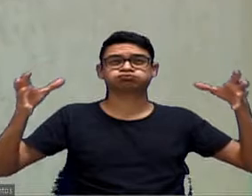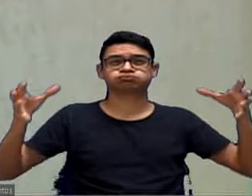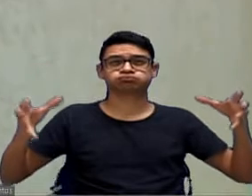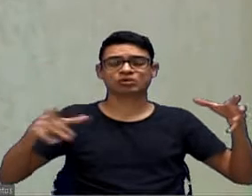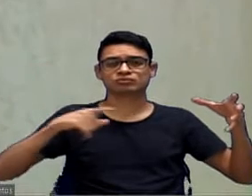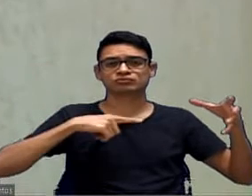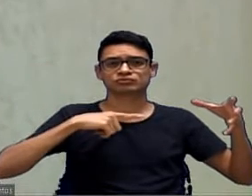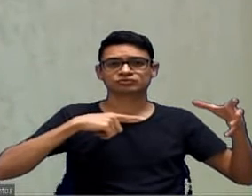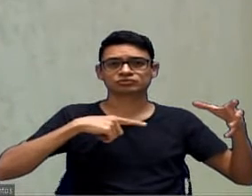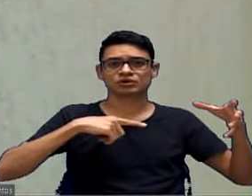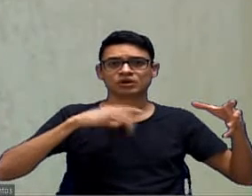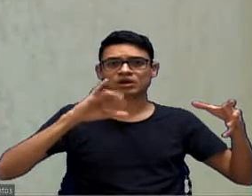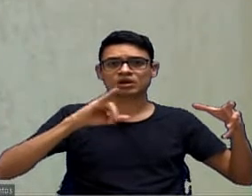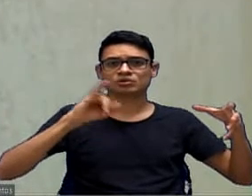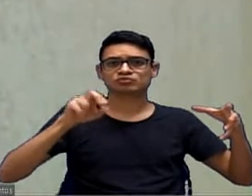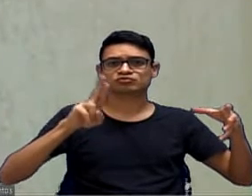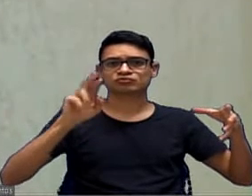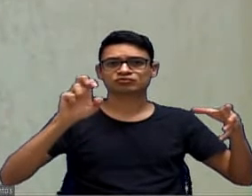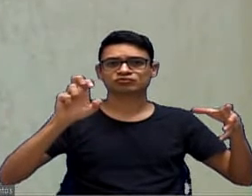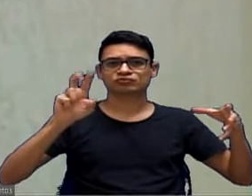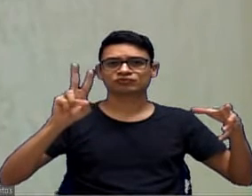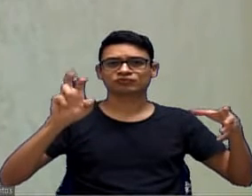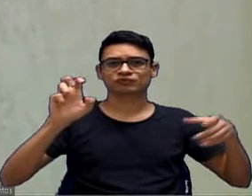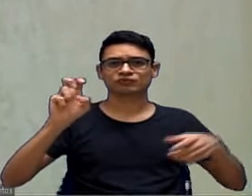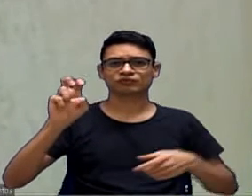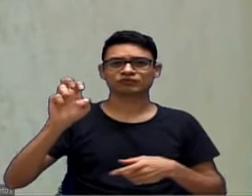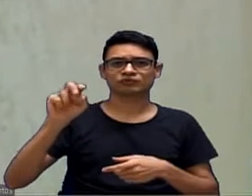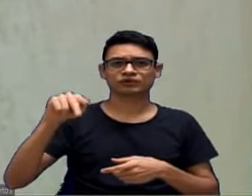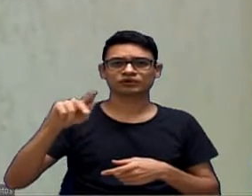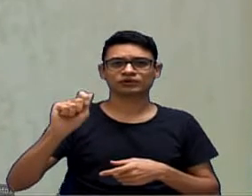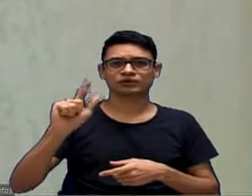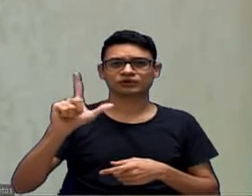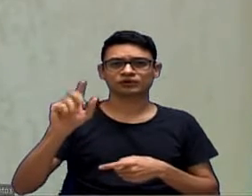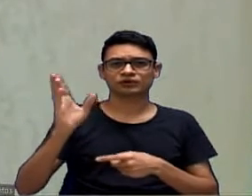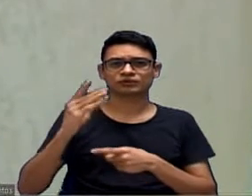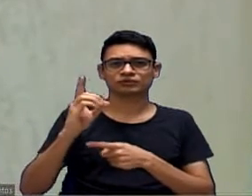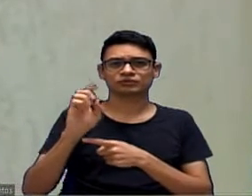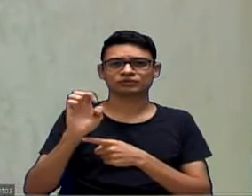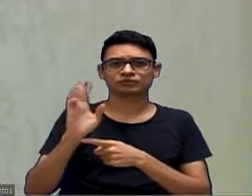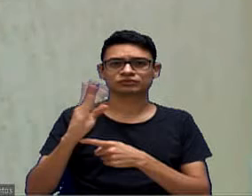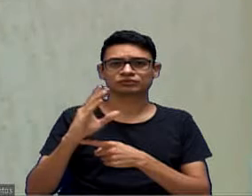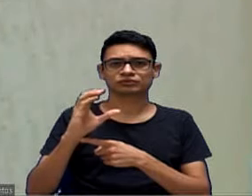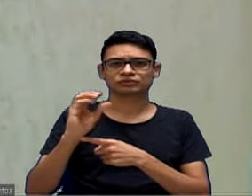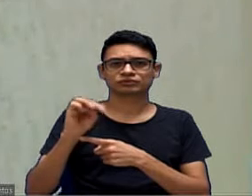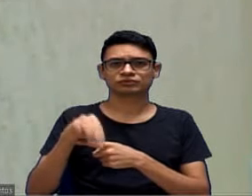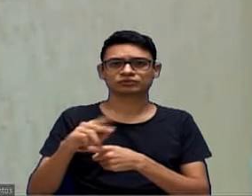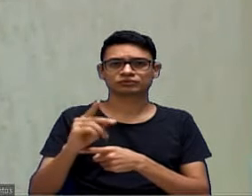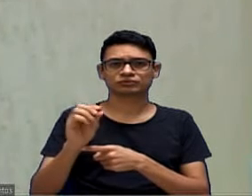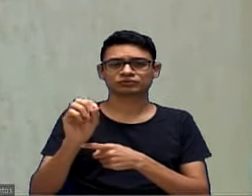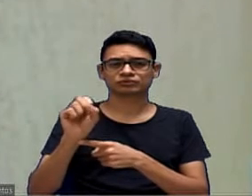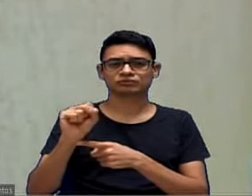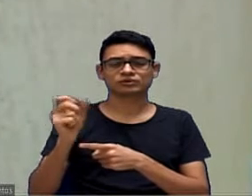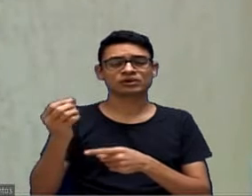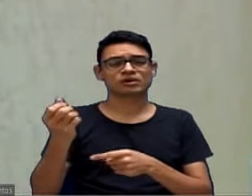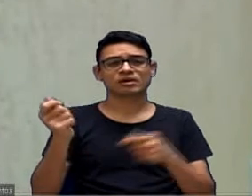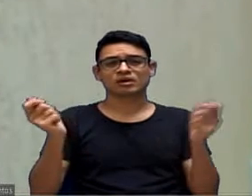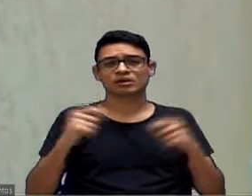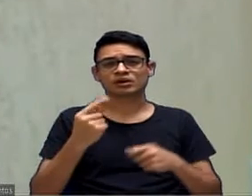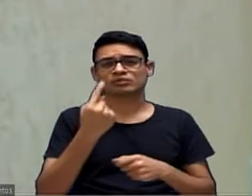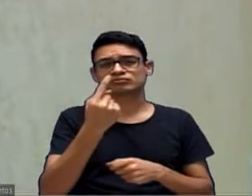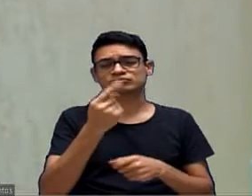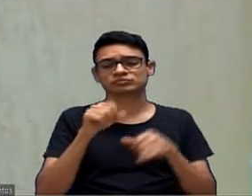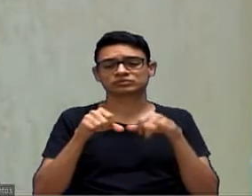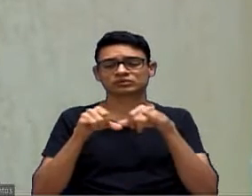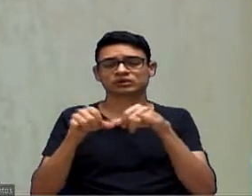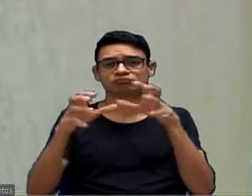comércio juvenal de campo, aí foram lá inaugurar um retorno que só serve para o hipermercado. A gente tinha pedido ali